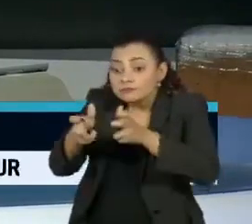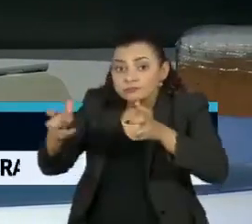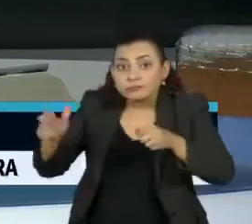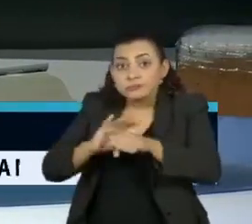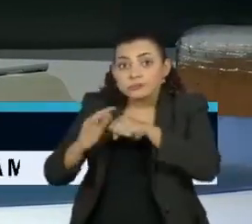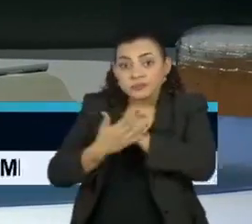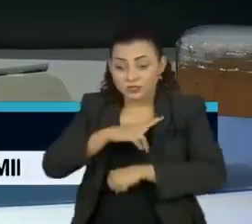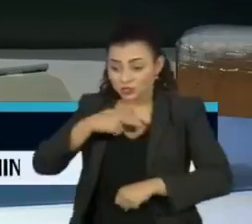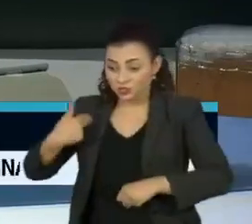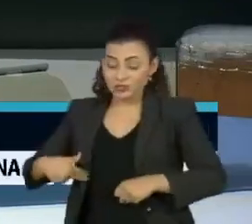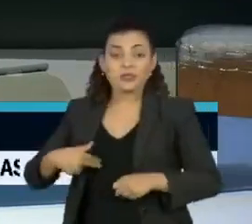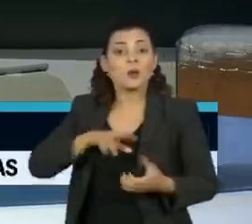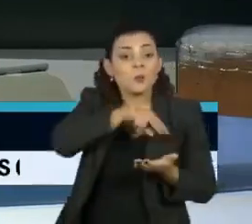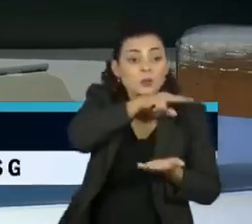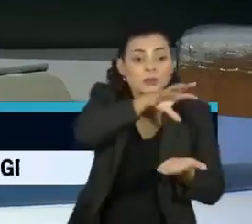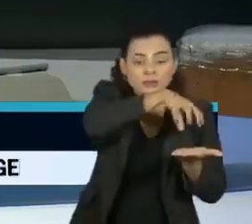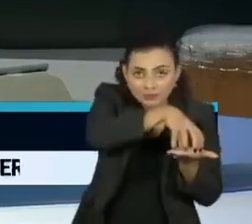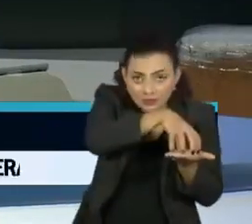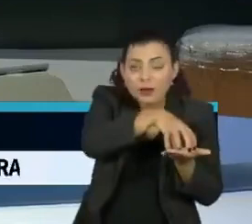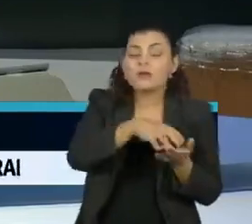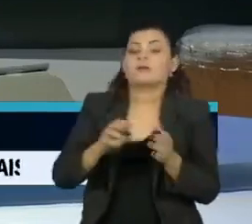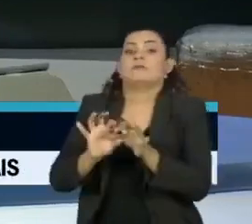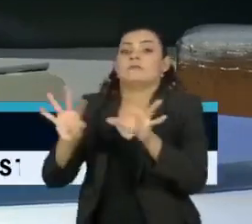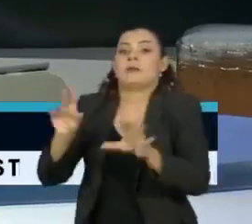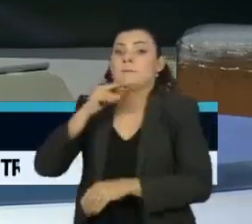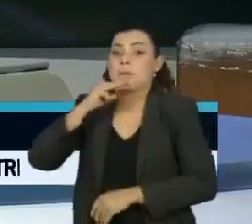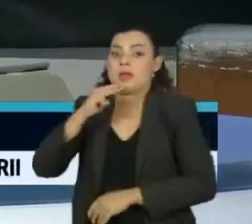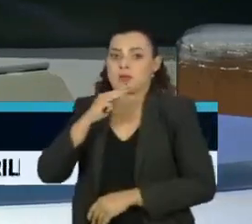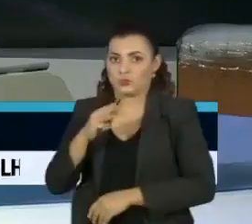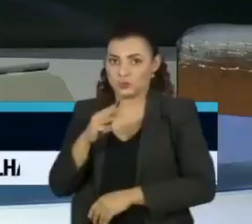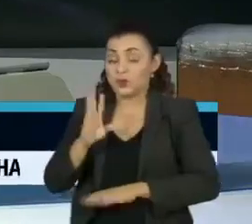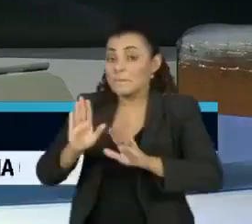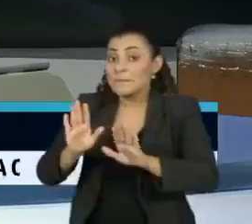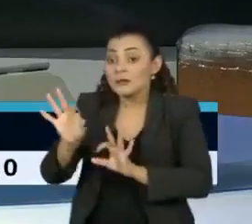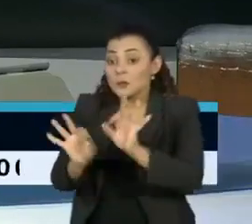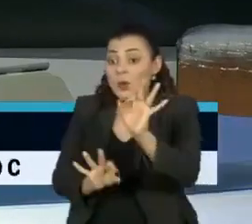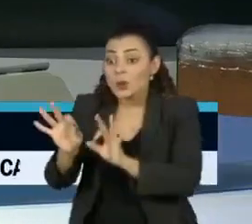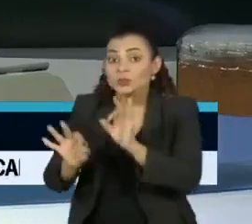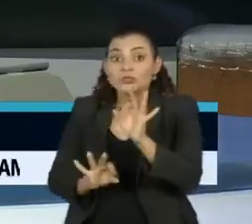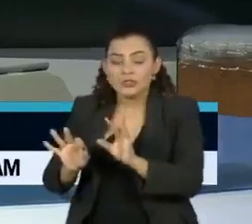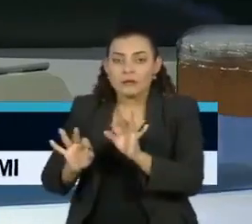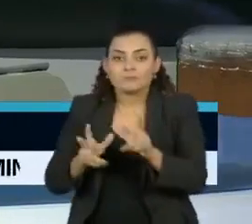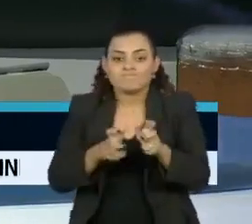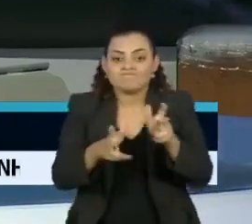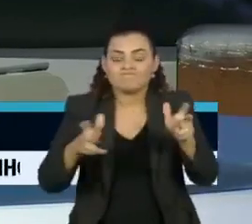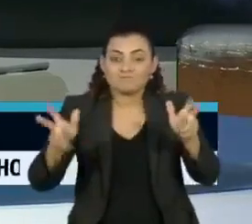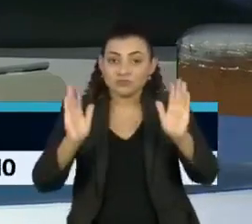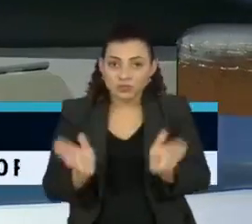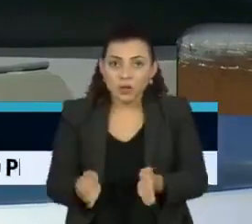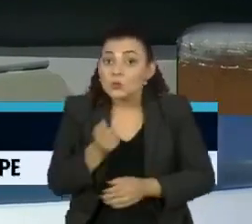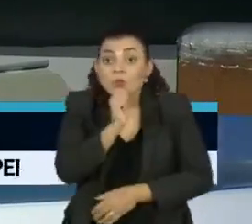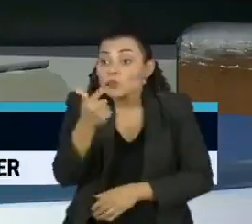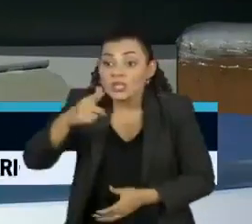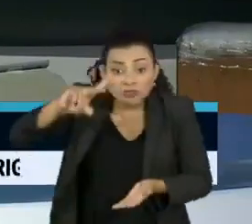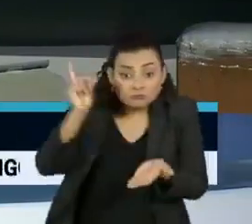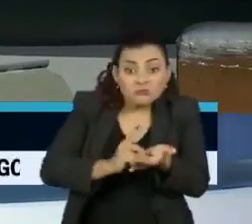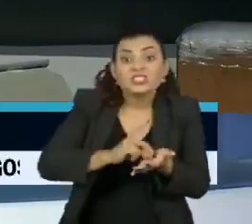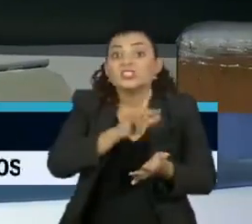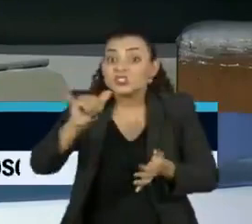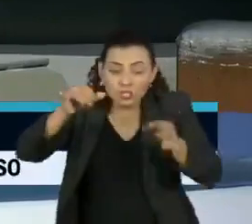desenvolvida pela chinesa Sinovac, em parceria com o Instituto Butantan, está no Plano Nacional de Imunização, que ainda não tem uma data